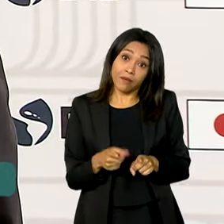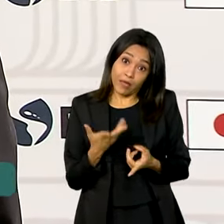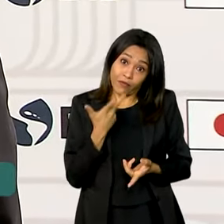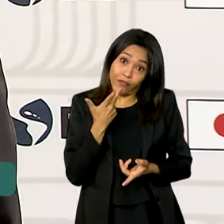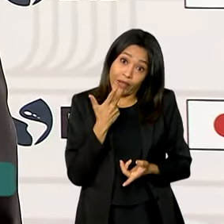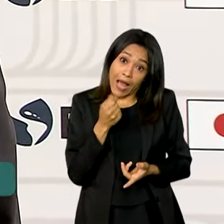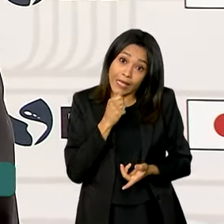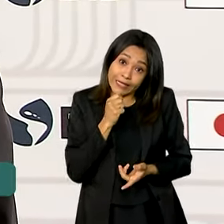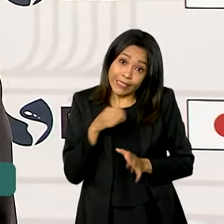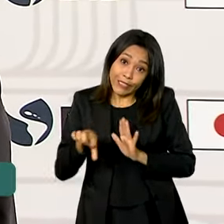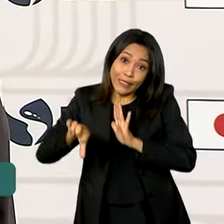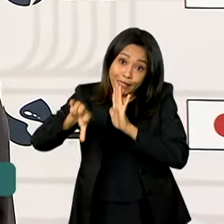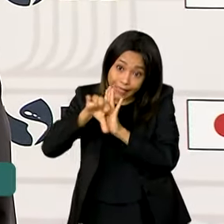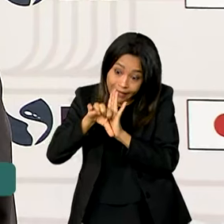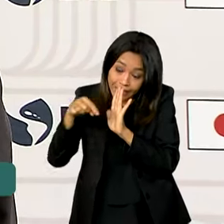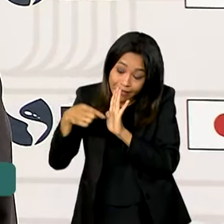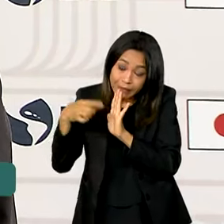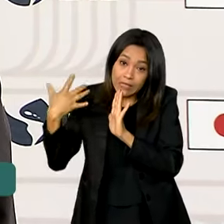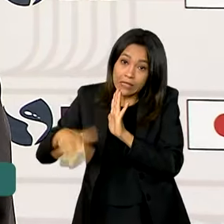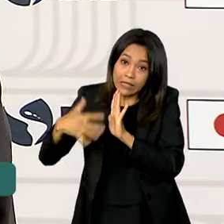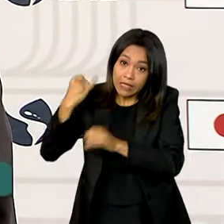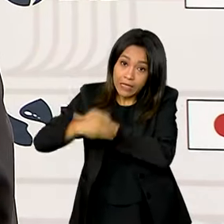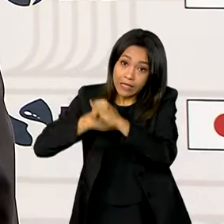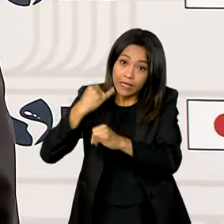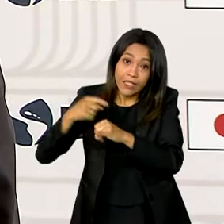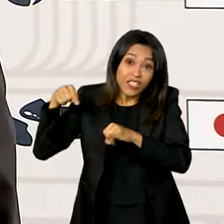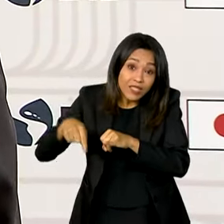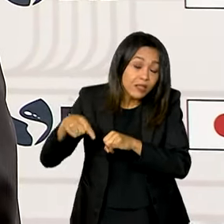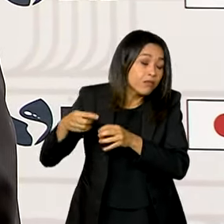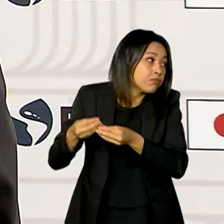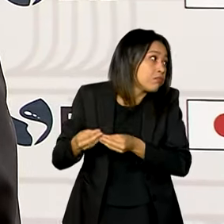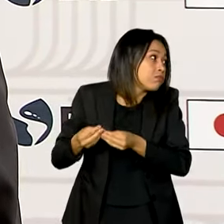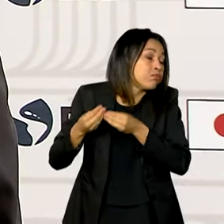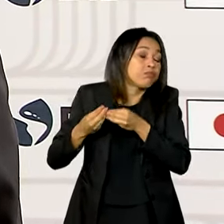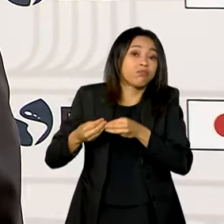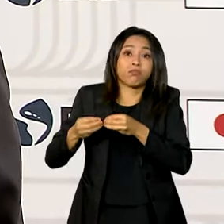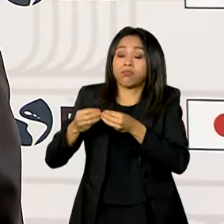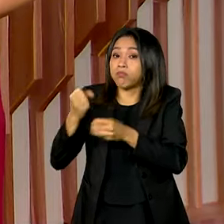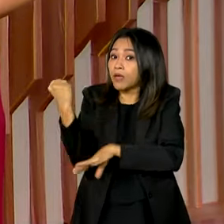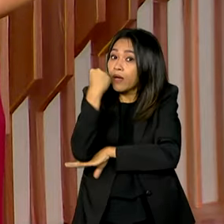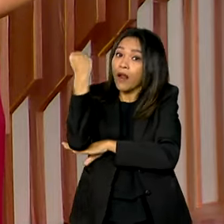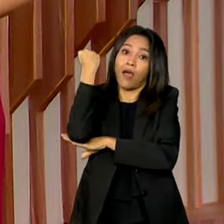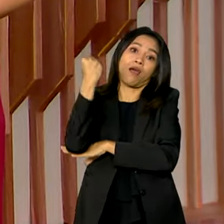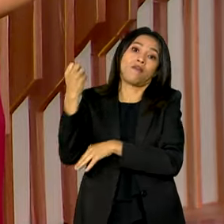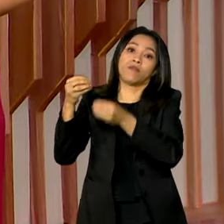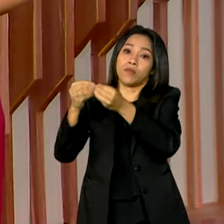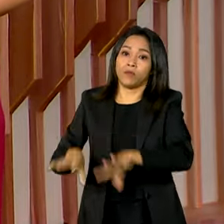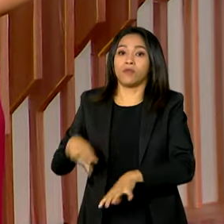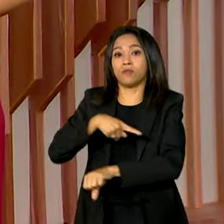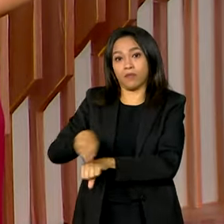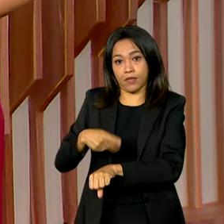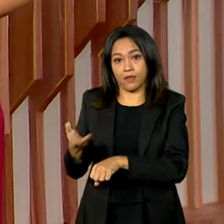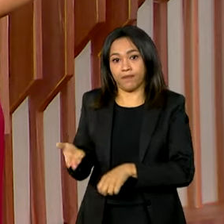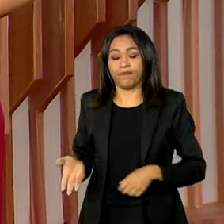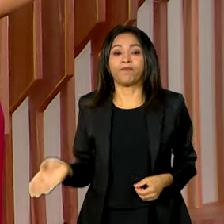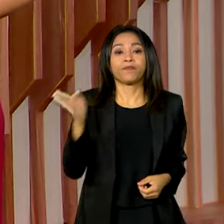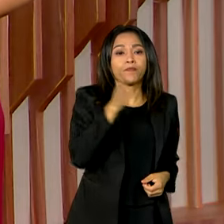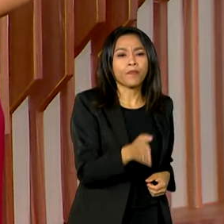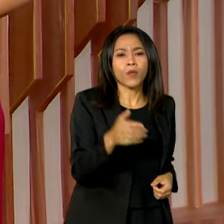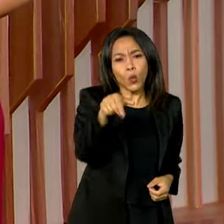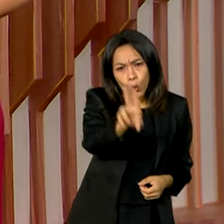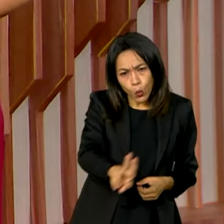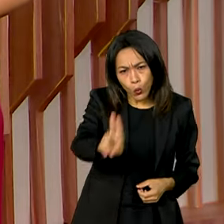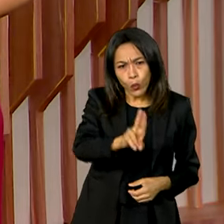cibernético, que também é uma coisa que traz enormes prejuízos financeiros para o país. Garantir o uso